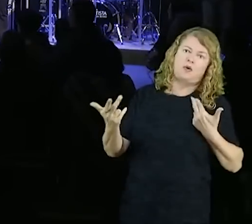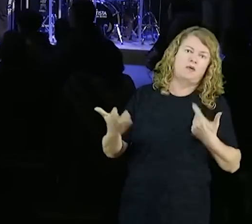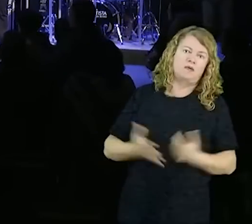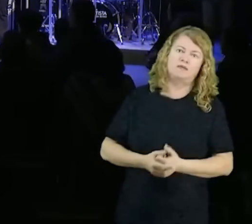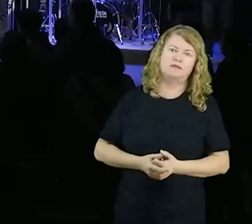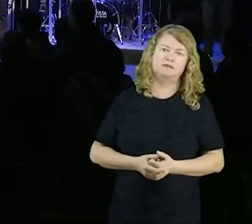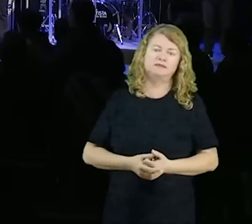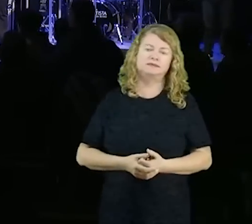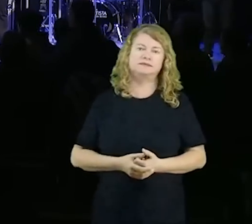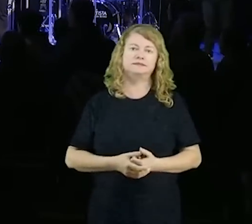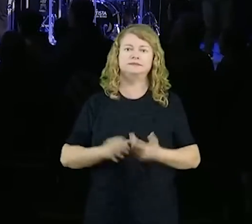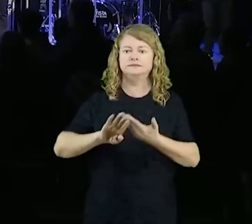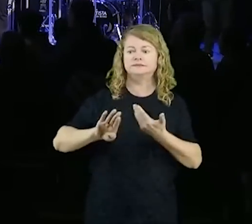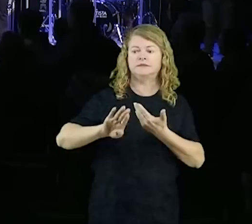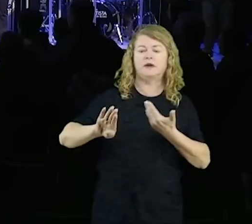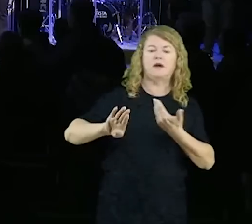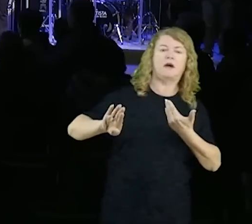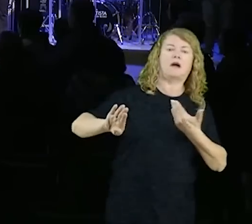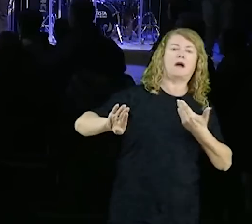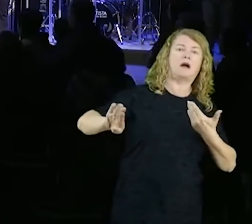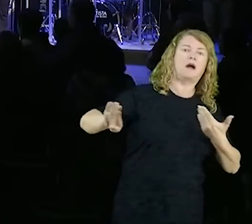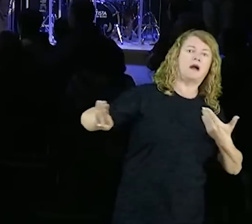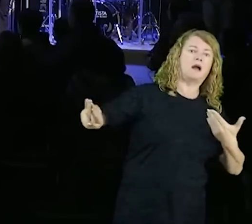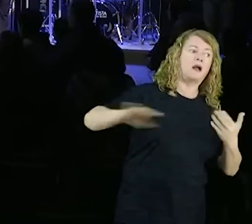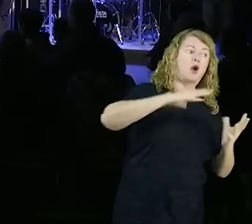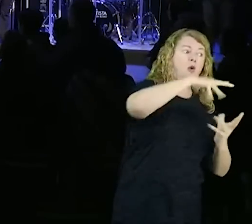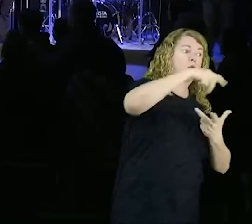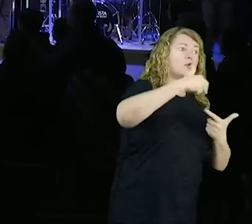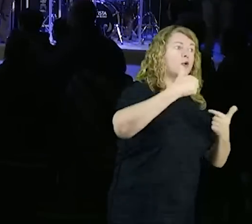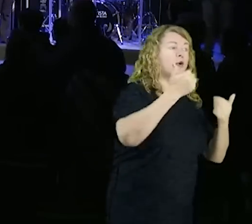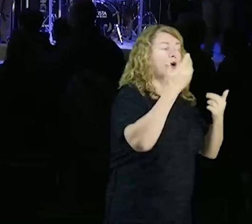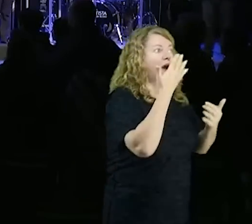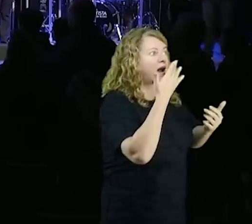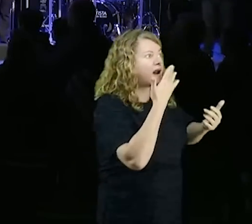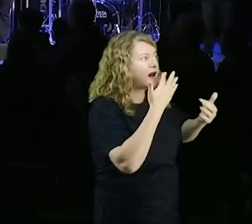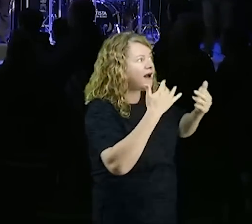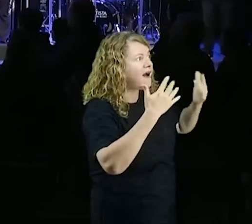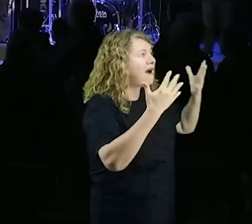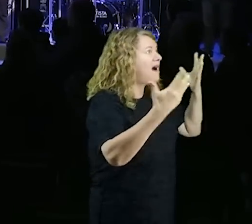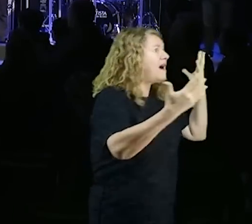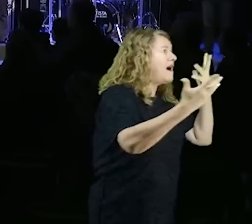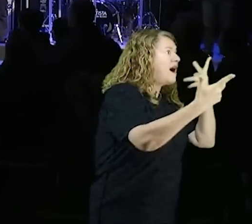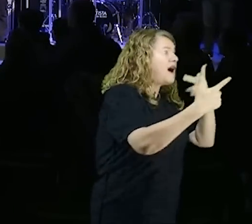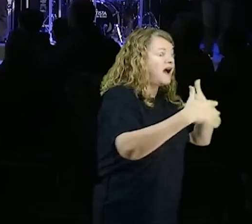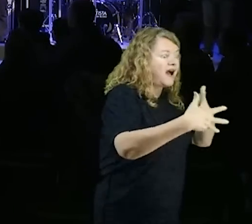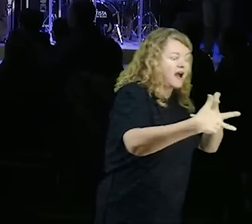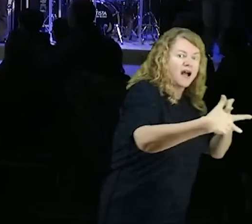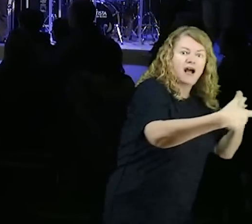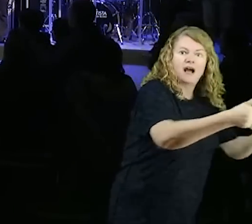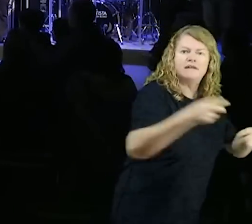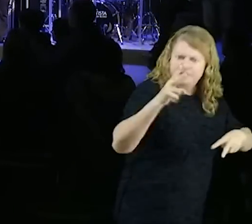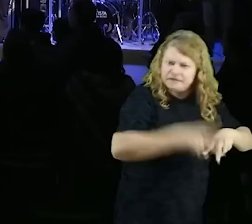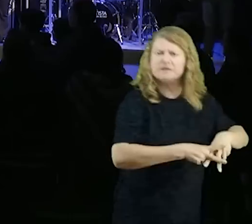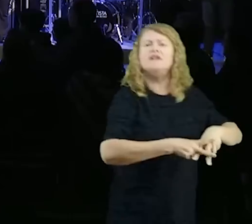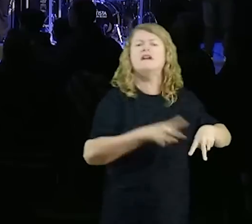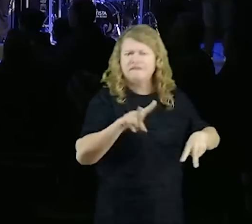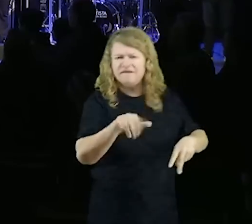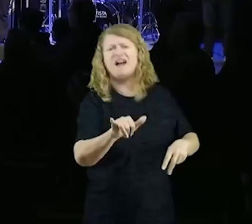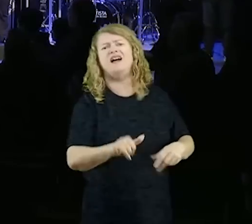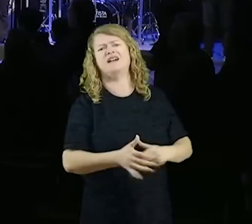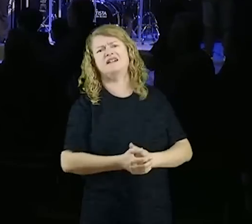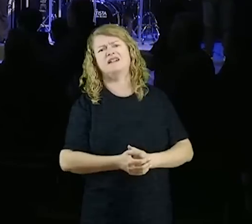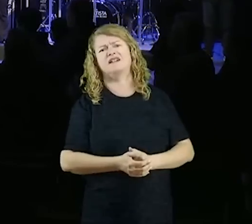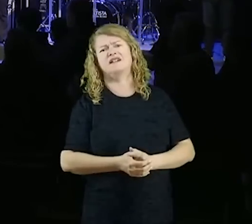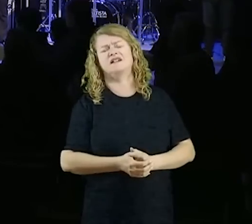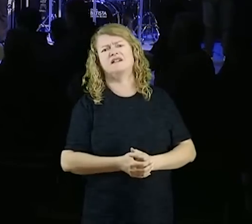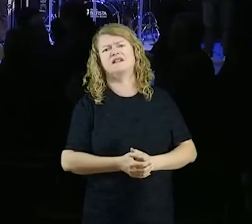aí quanto mais você, afasta, mais o mundo fica colorido, mais bonito, você vai entrar dentro de uma jaula, se afasta